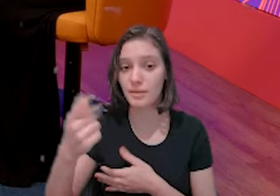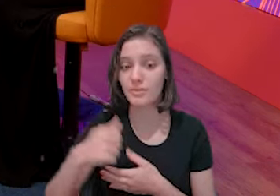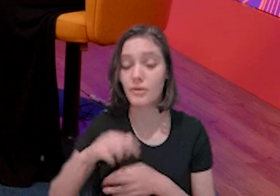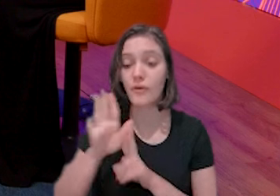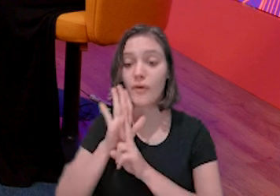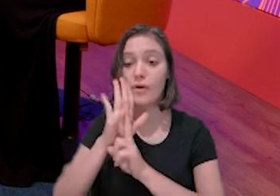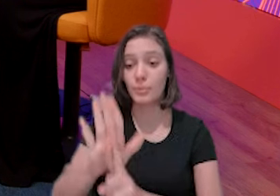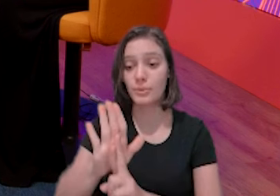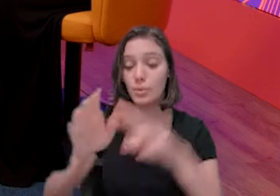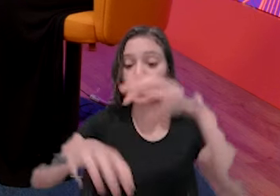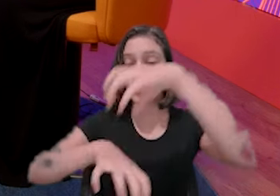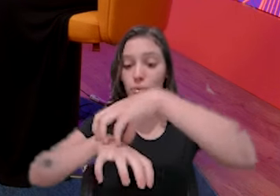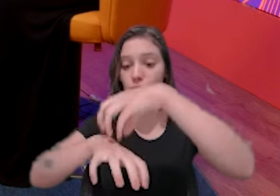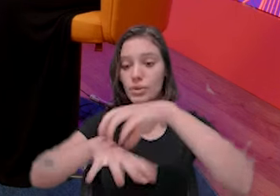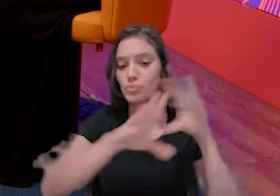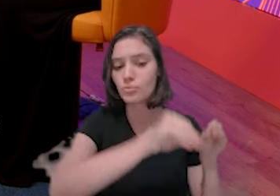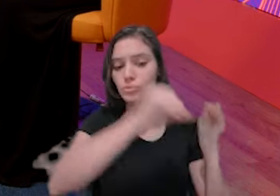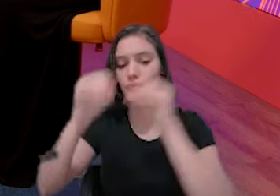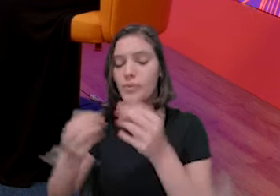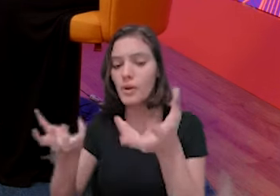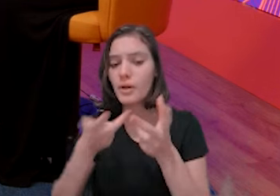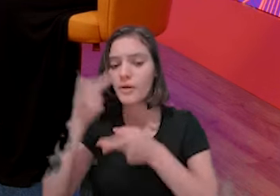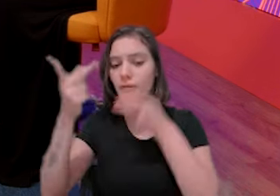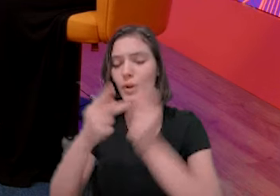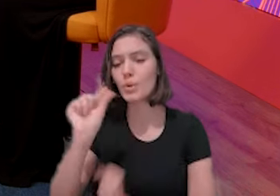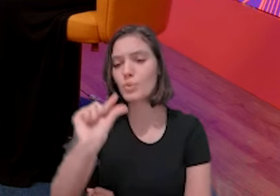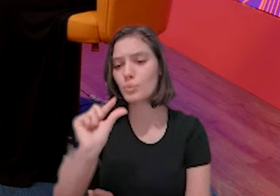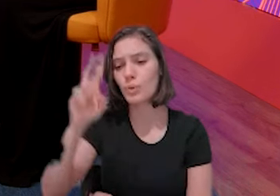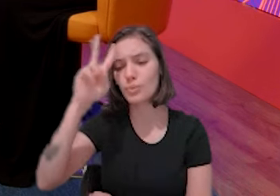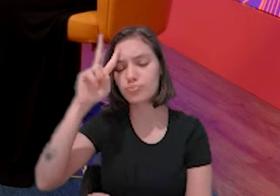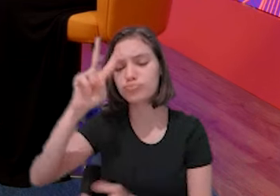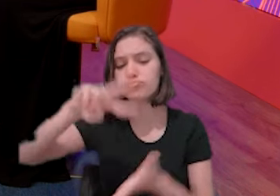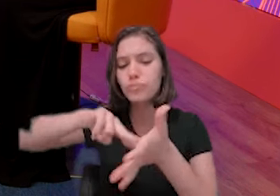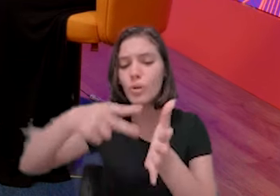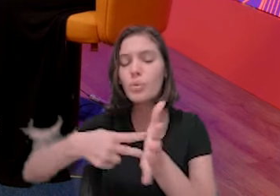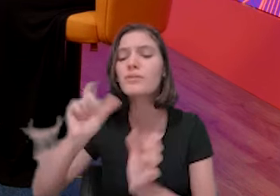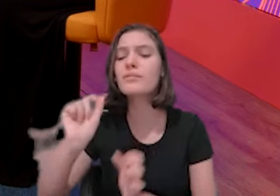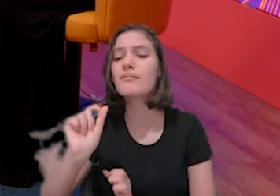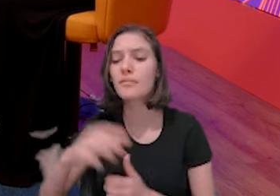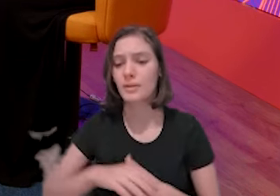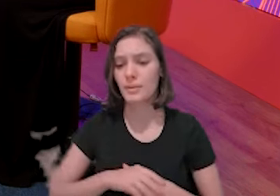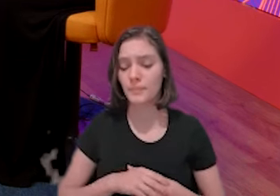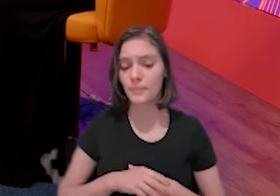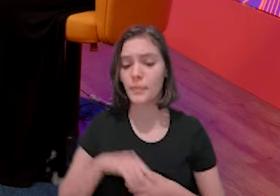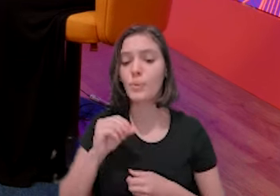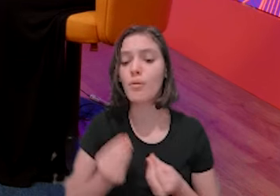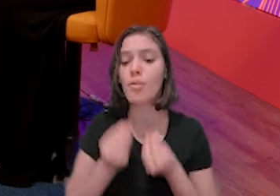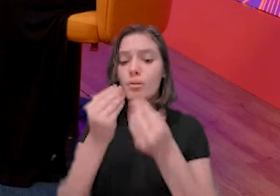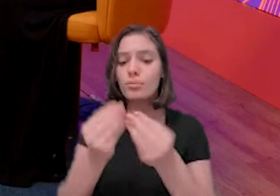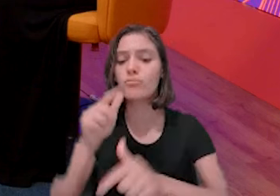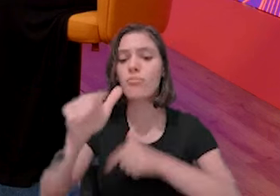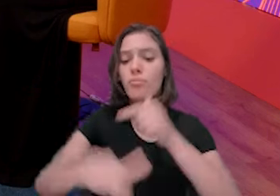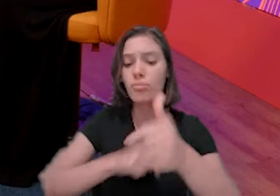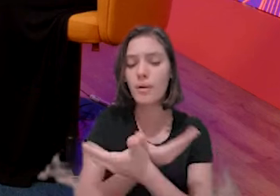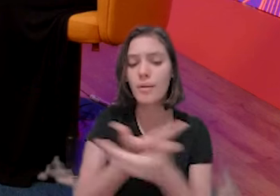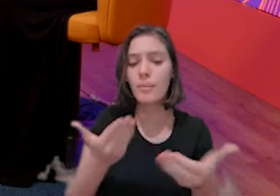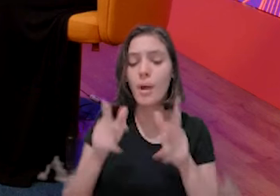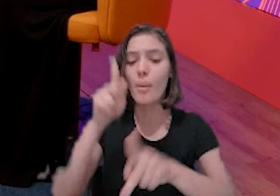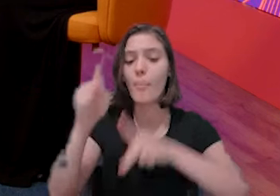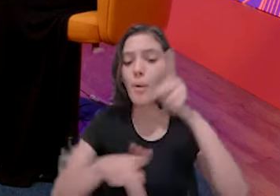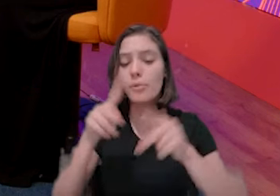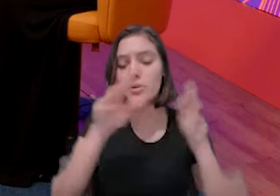representando o Centro do Imigrante e eu queria que você contasse para a gente o que é o centro, o que ele oferece de